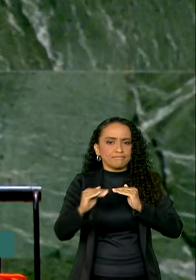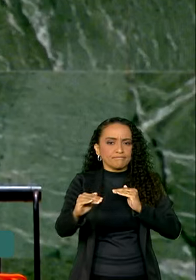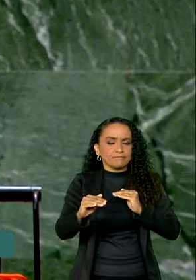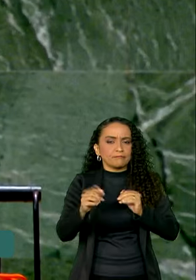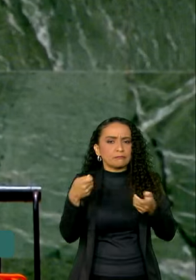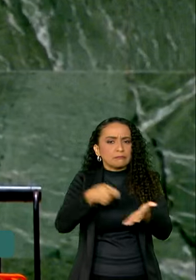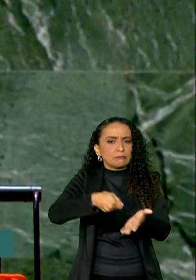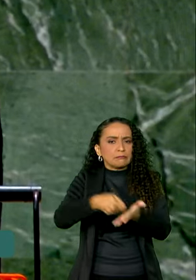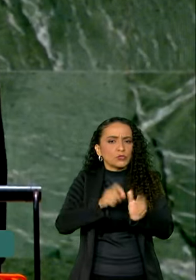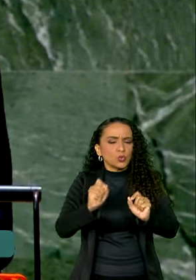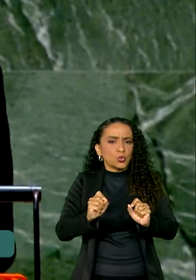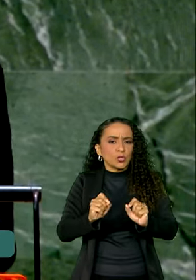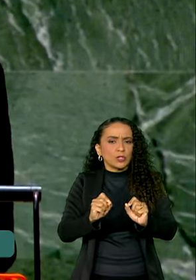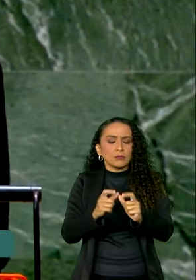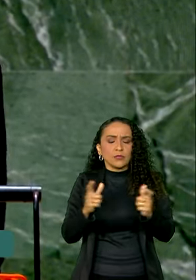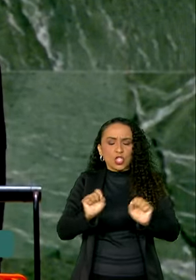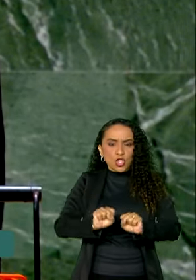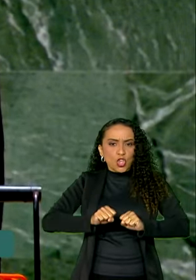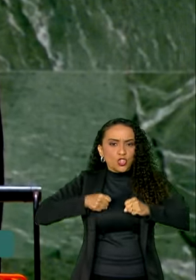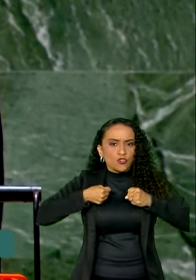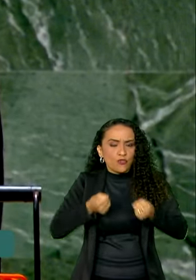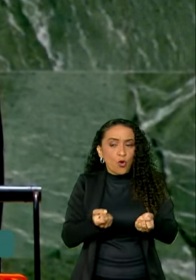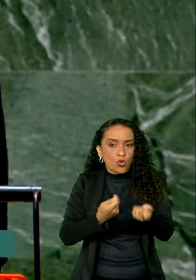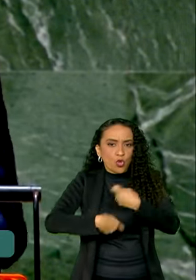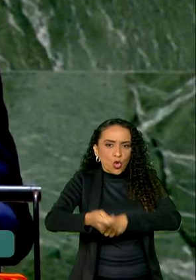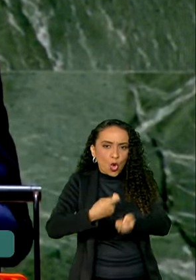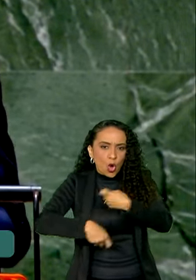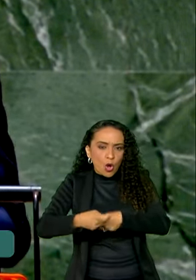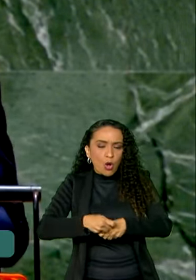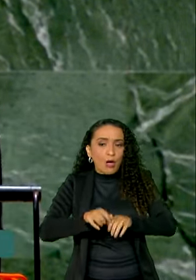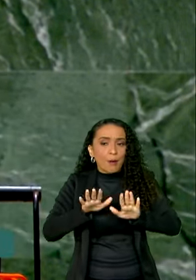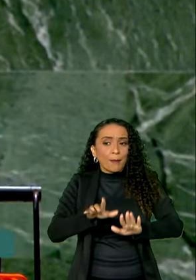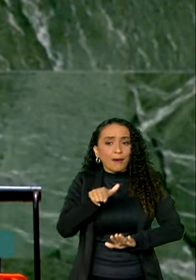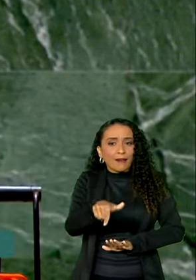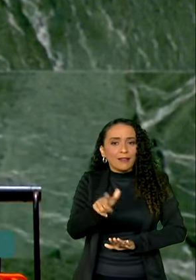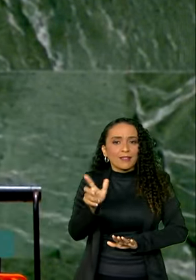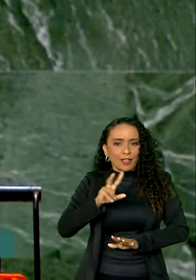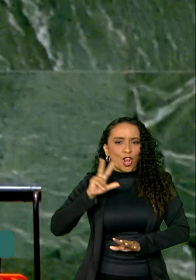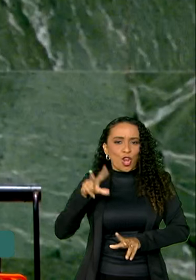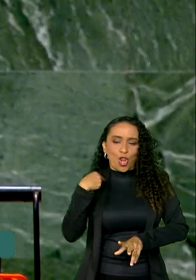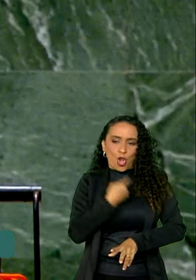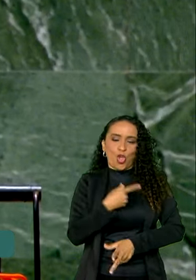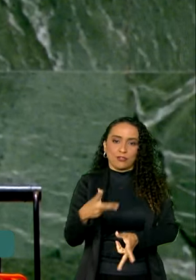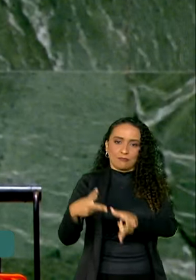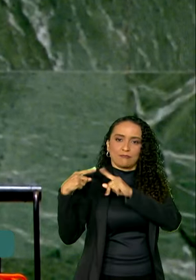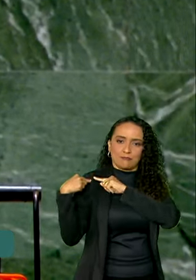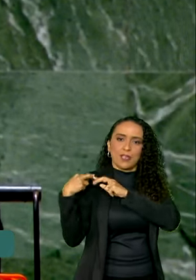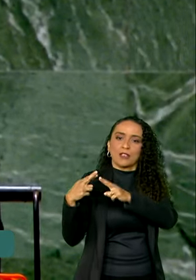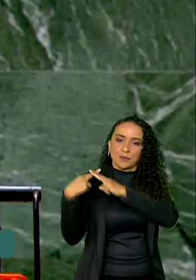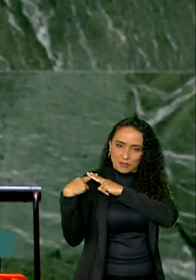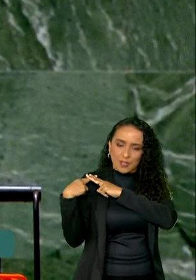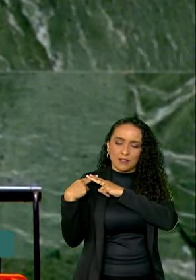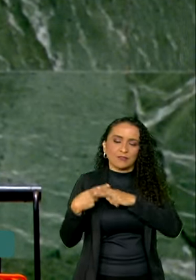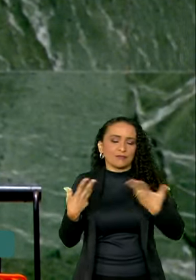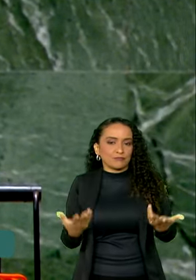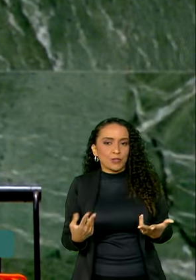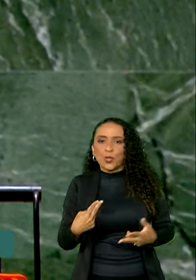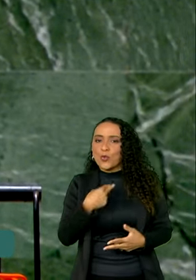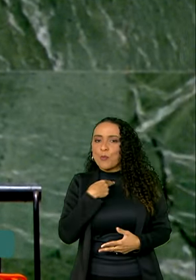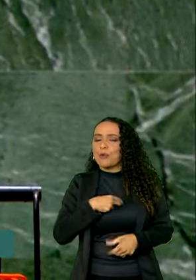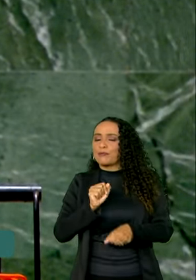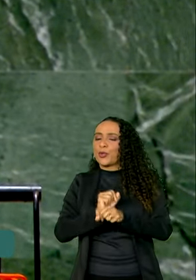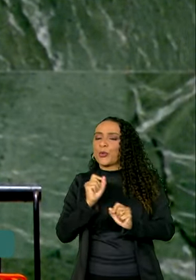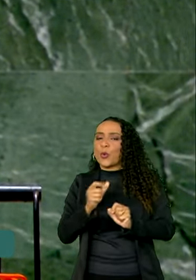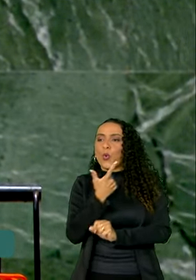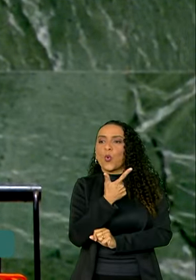Exigirá enorme esforço de negociação, mas essa é a nossa responsabilidade. Não podemos esperar